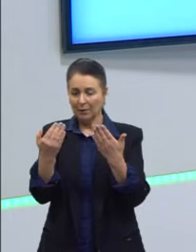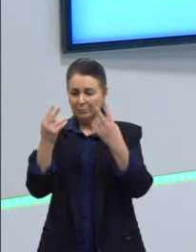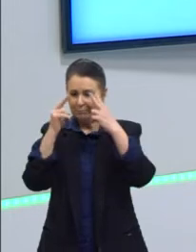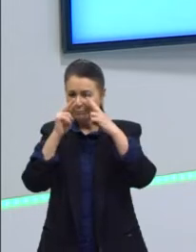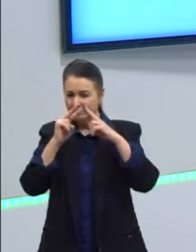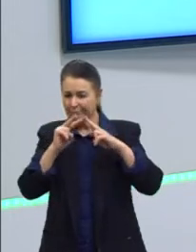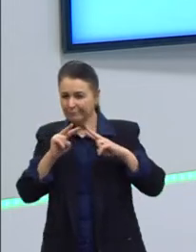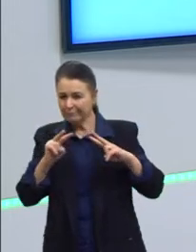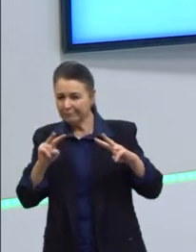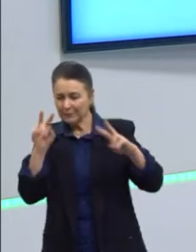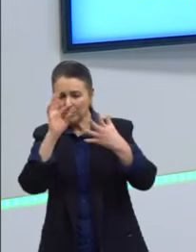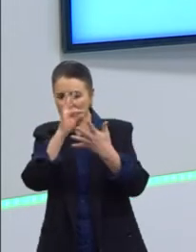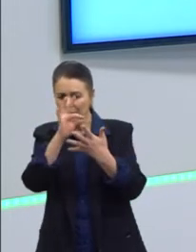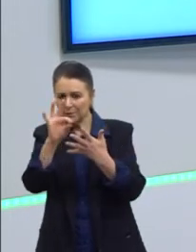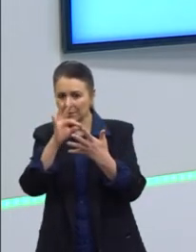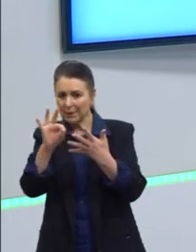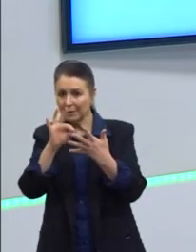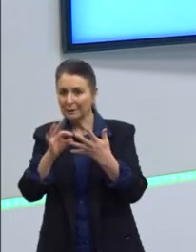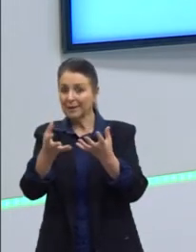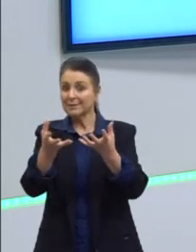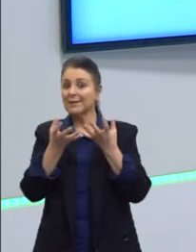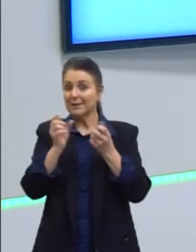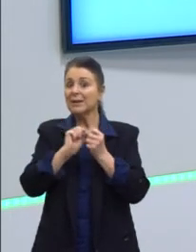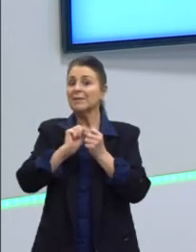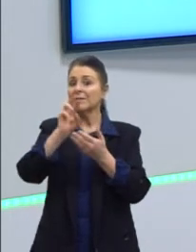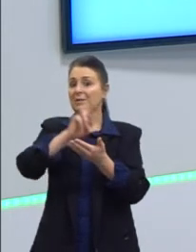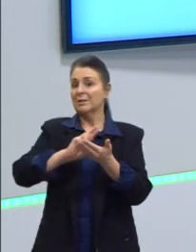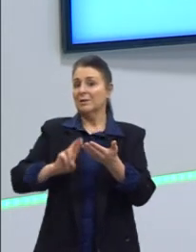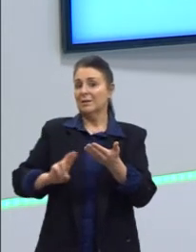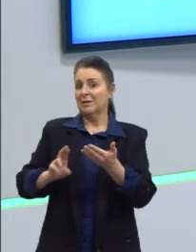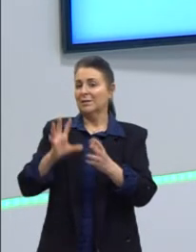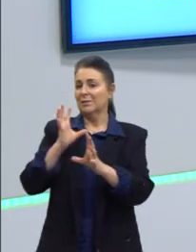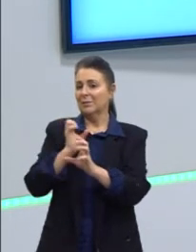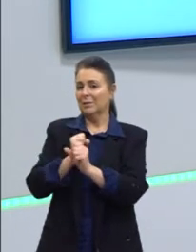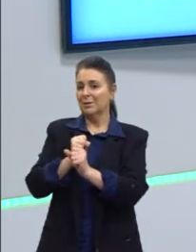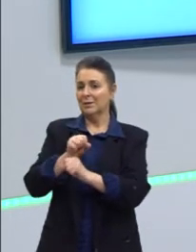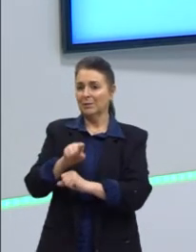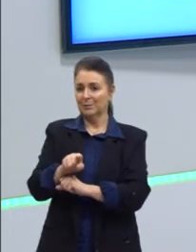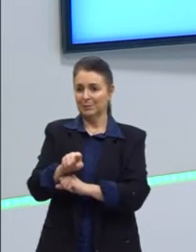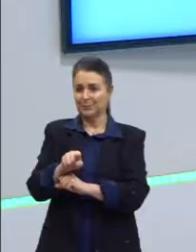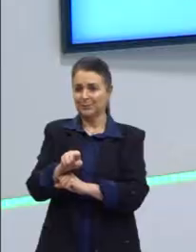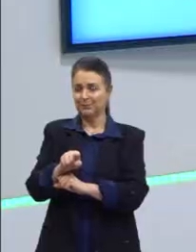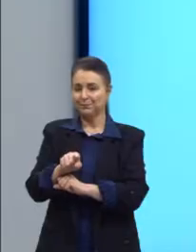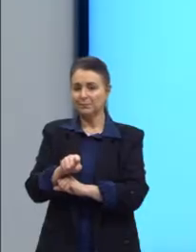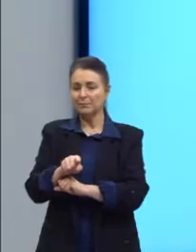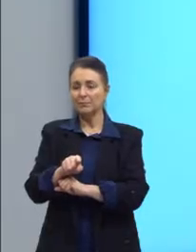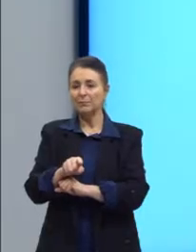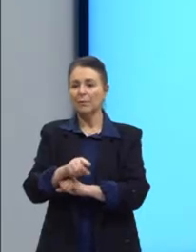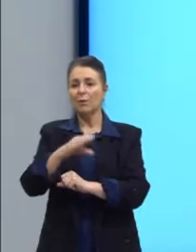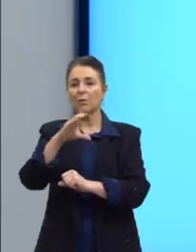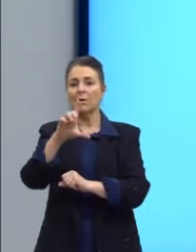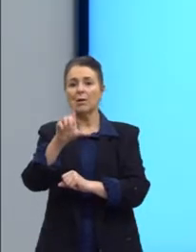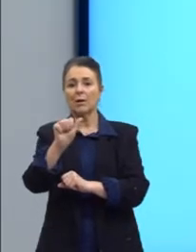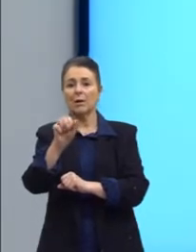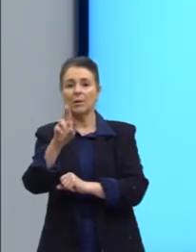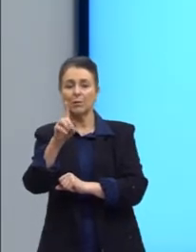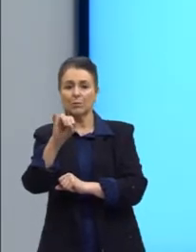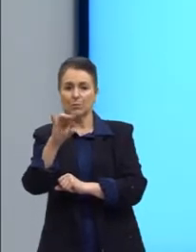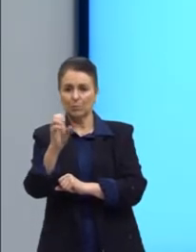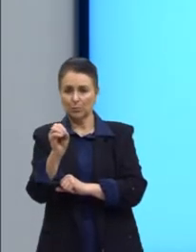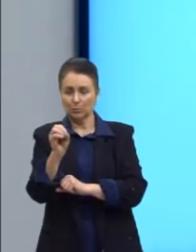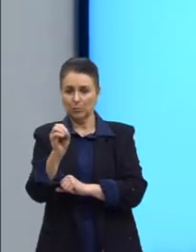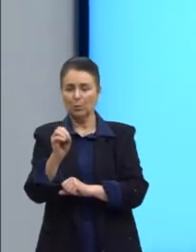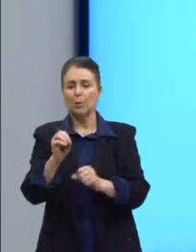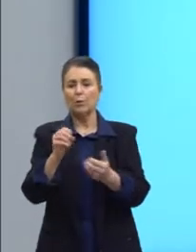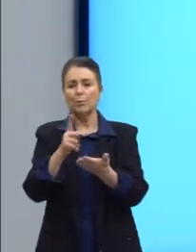minuciosos de quem quer uma redação Nota Mil. De acordo com Cláudio Masili, professor da Universidade